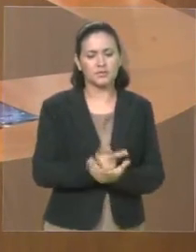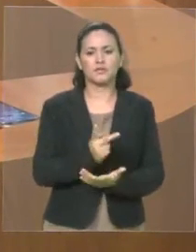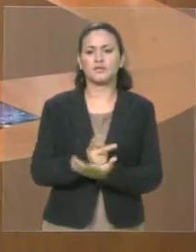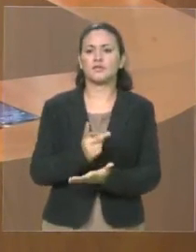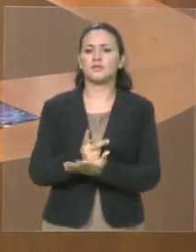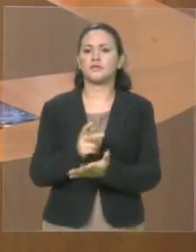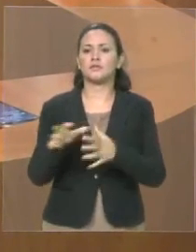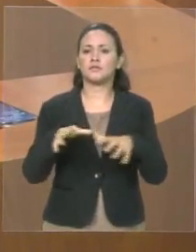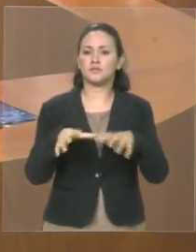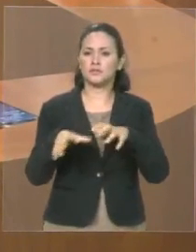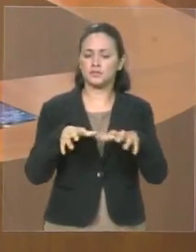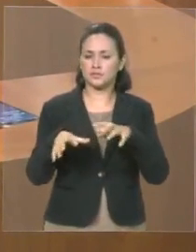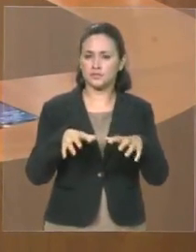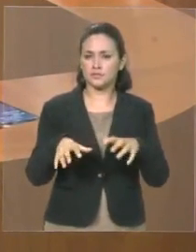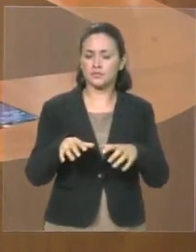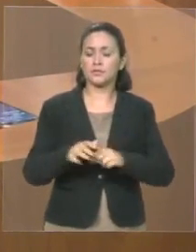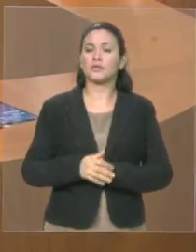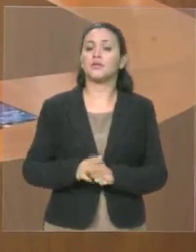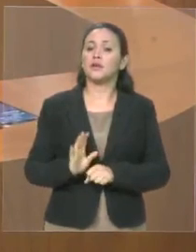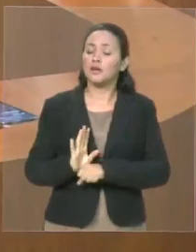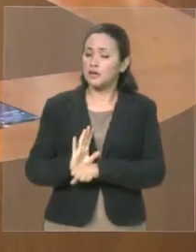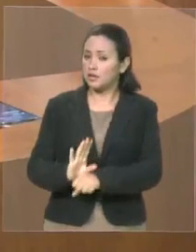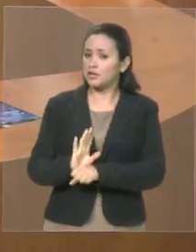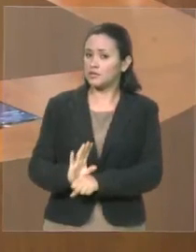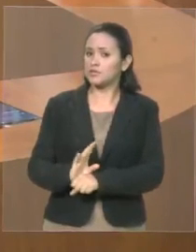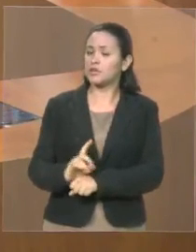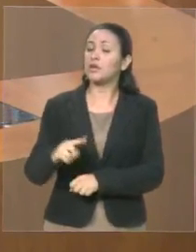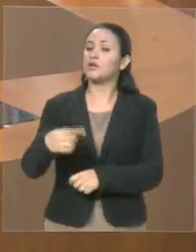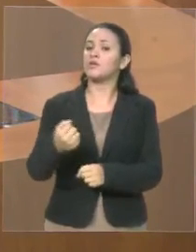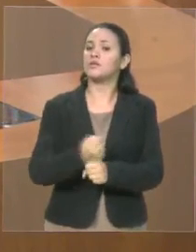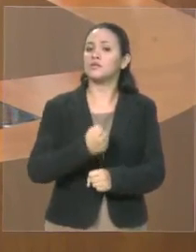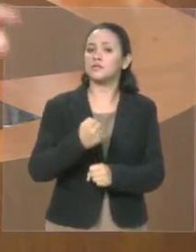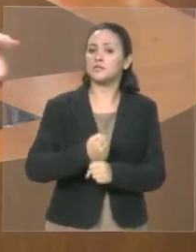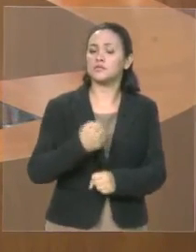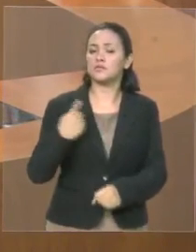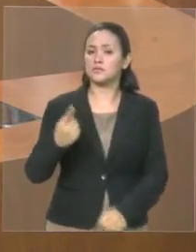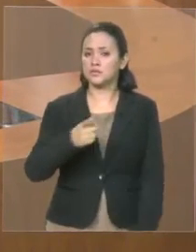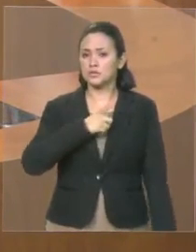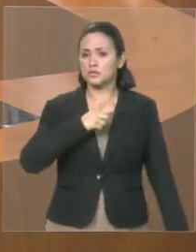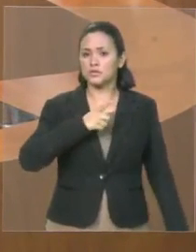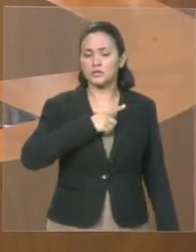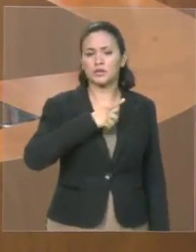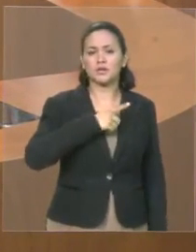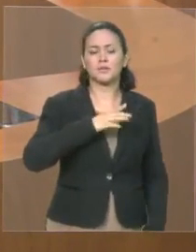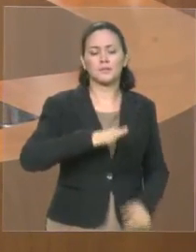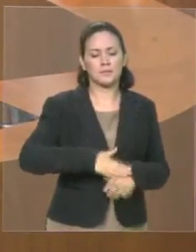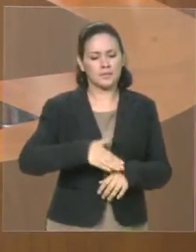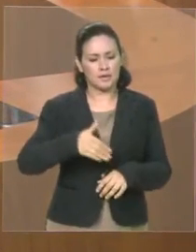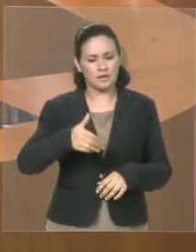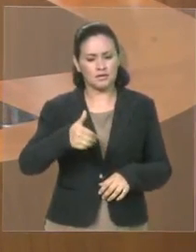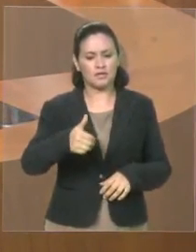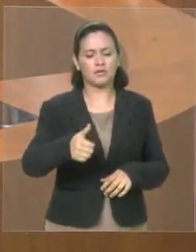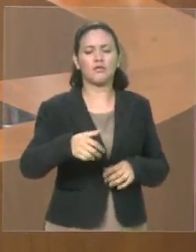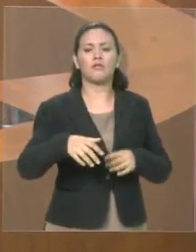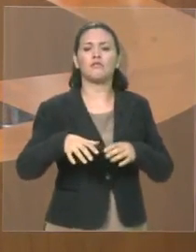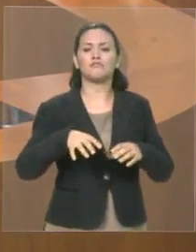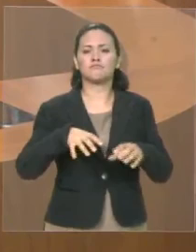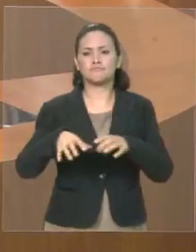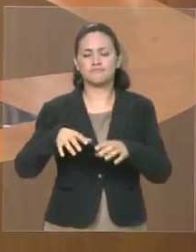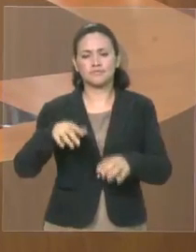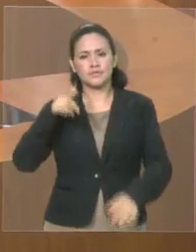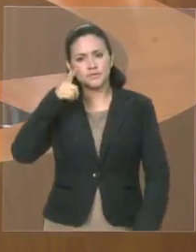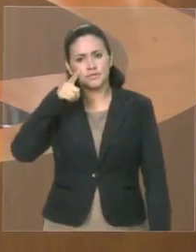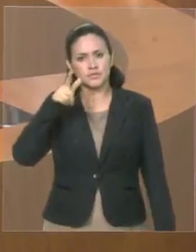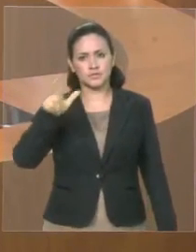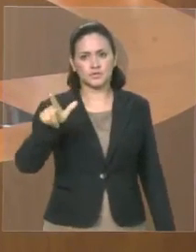maranhense e ajudar para que no próximo ano nós tenhamos um ano melhor. E, certamente, o deputado